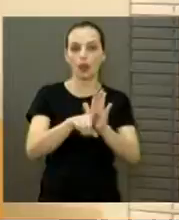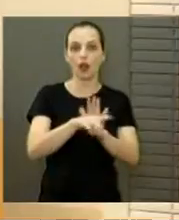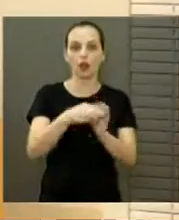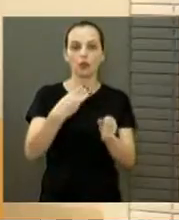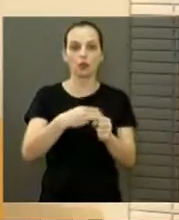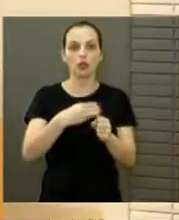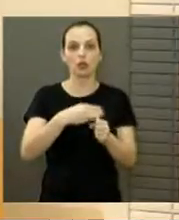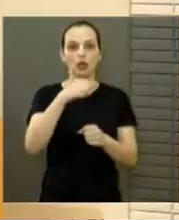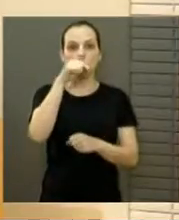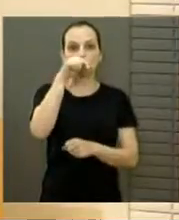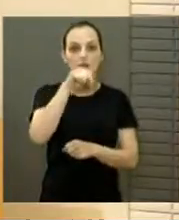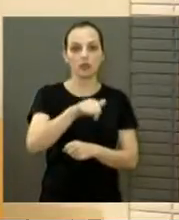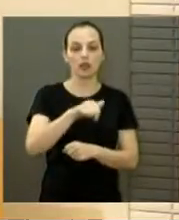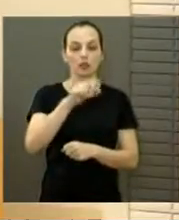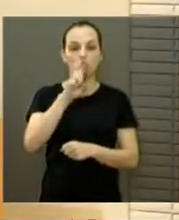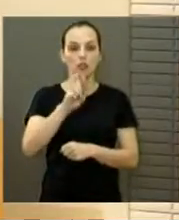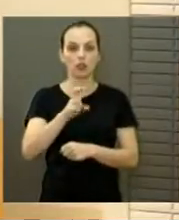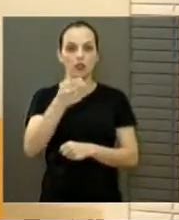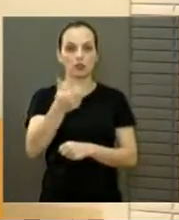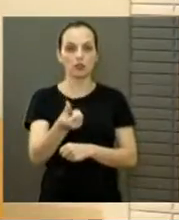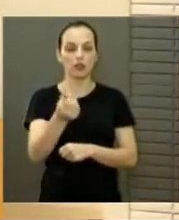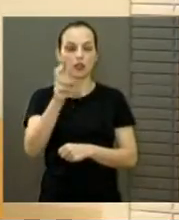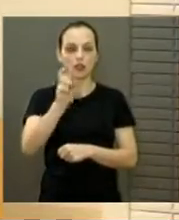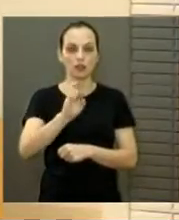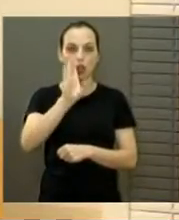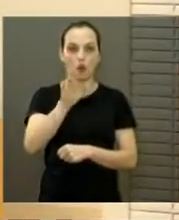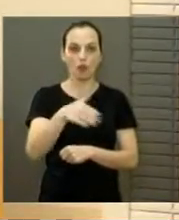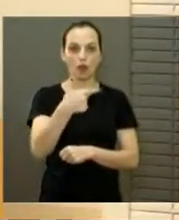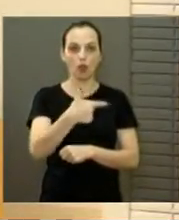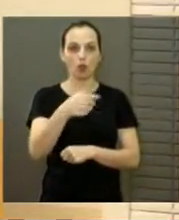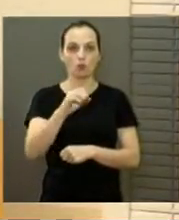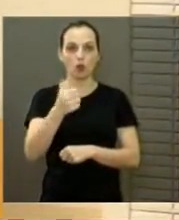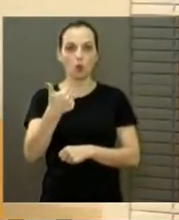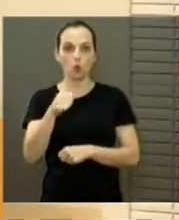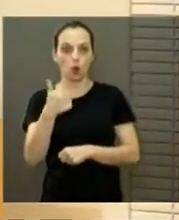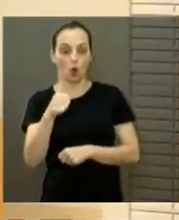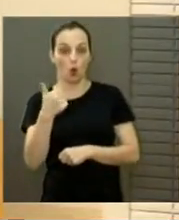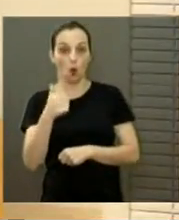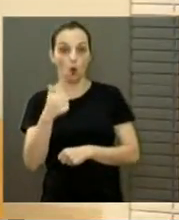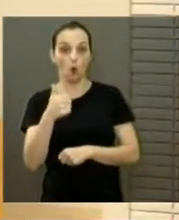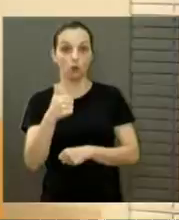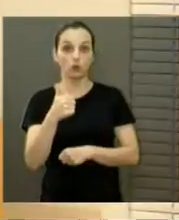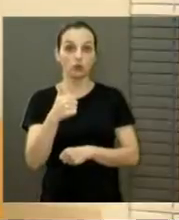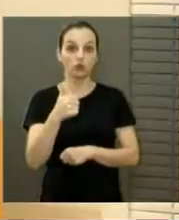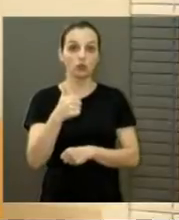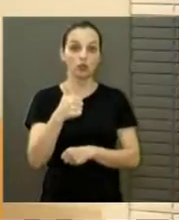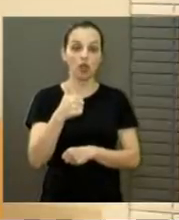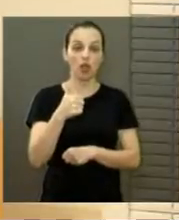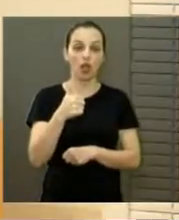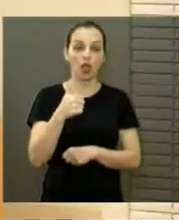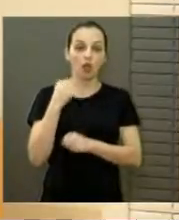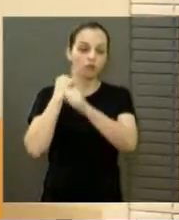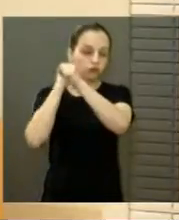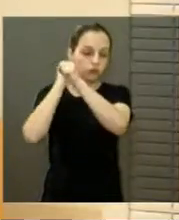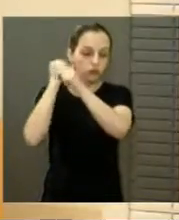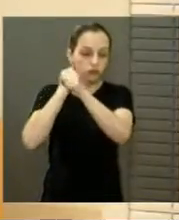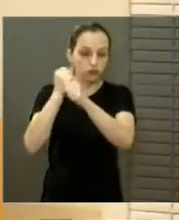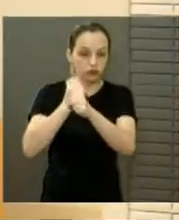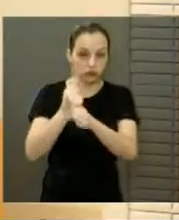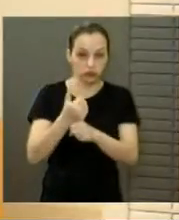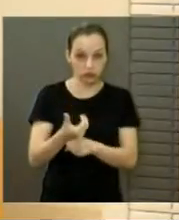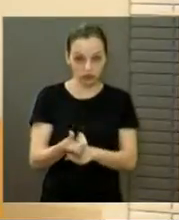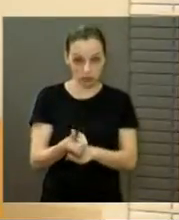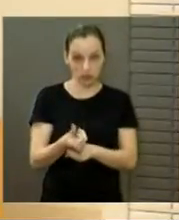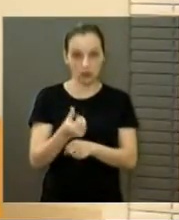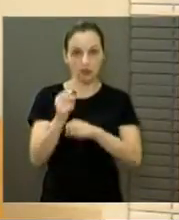.565, de 2011, já se vão seis anos, é uma lei de minha autoria,